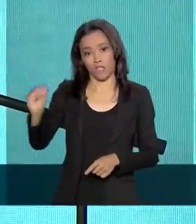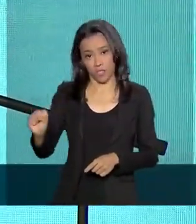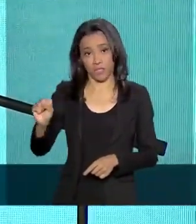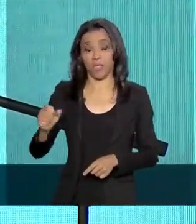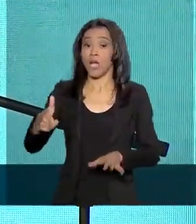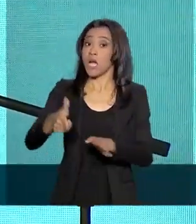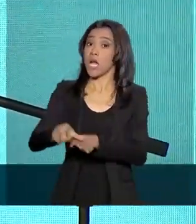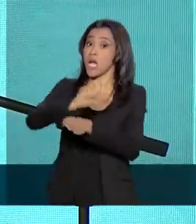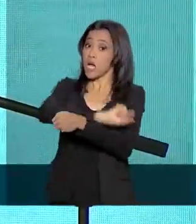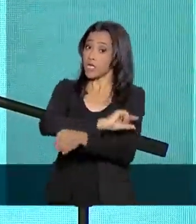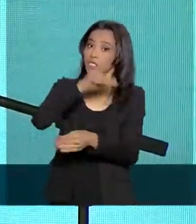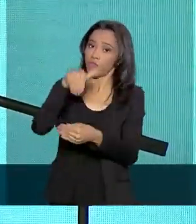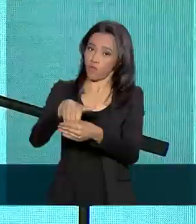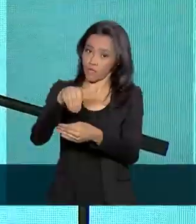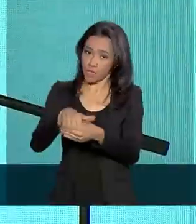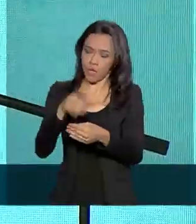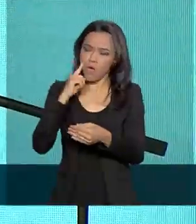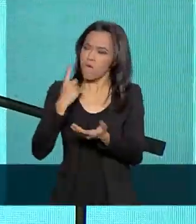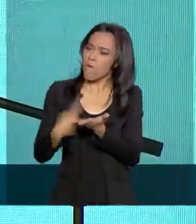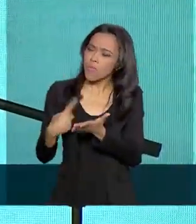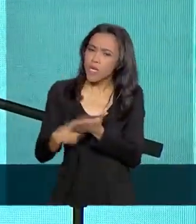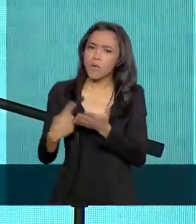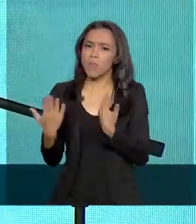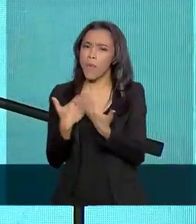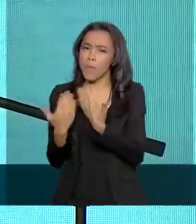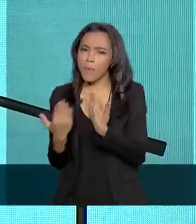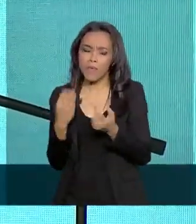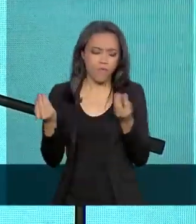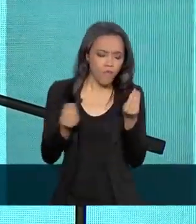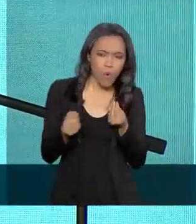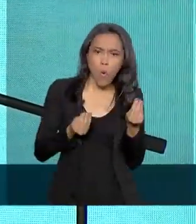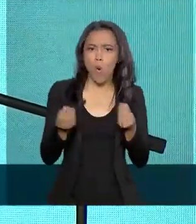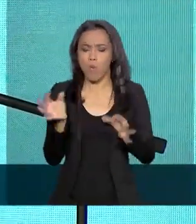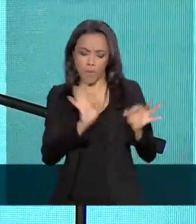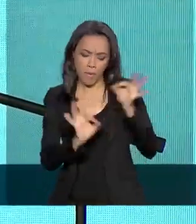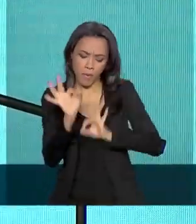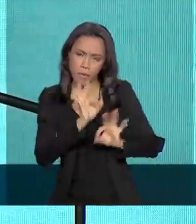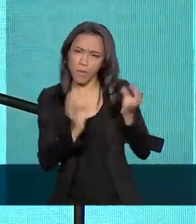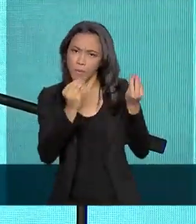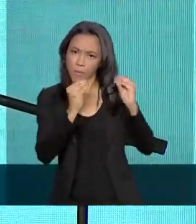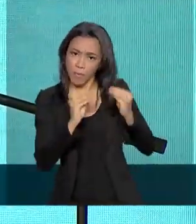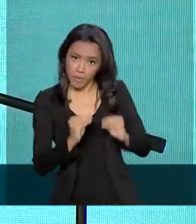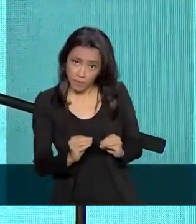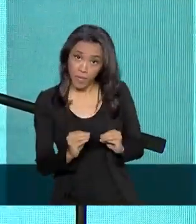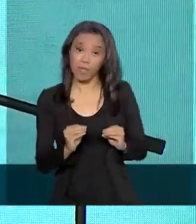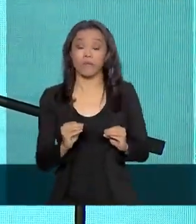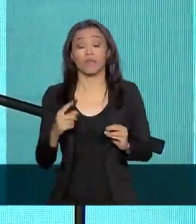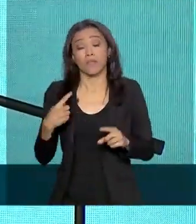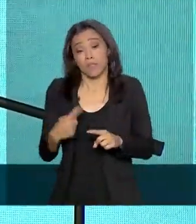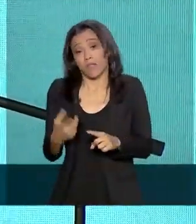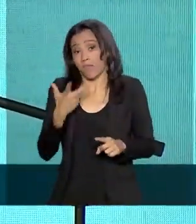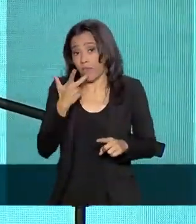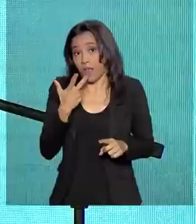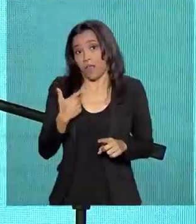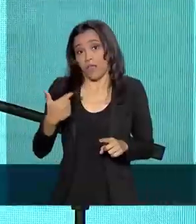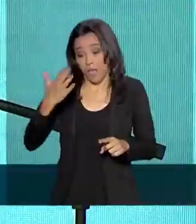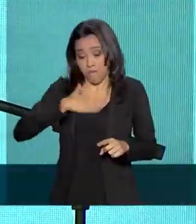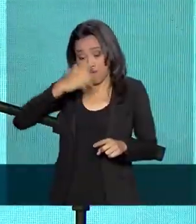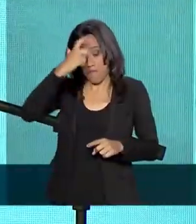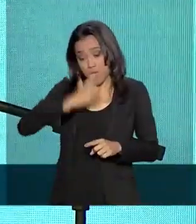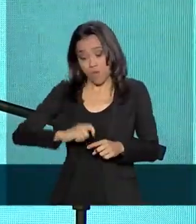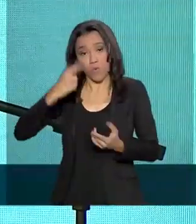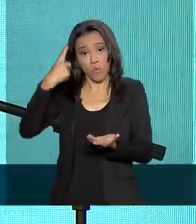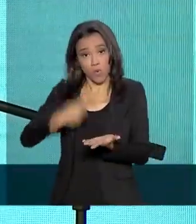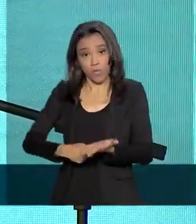que fazer para mudar a economia. Primeiramente, é a confiança total. Minha para com ele. E por que não dizer, minha para com os